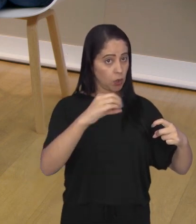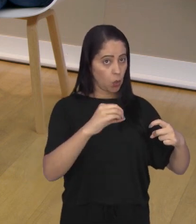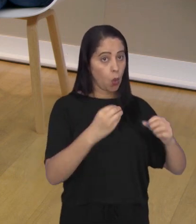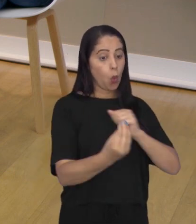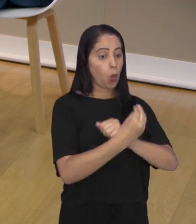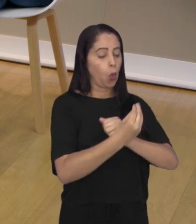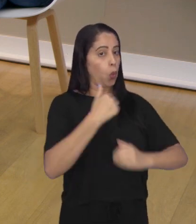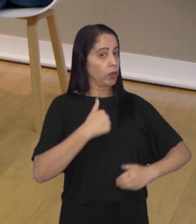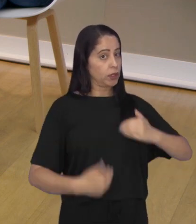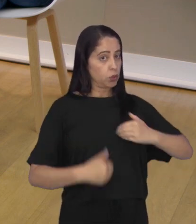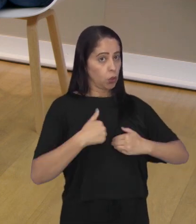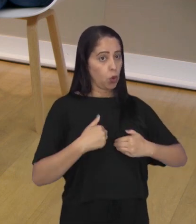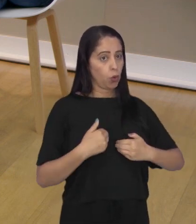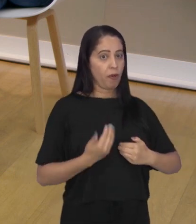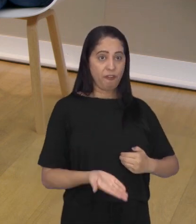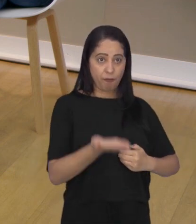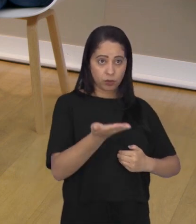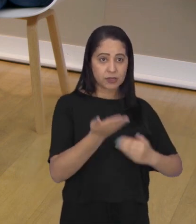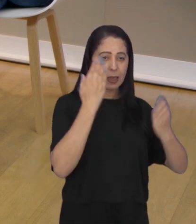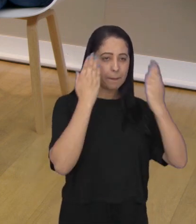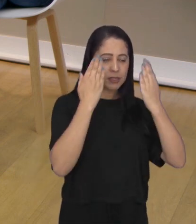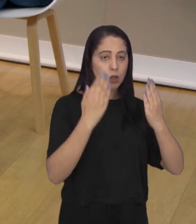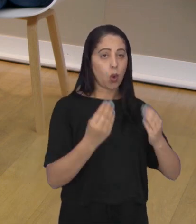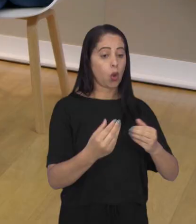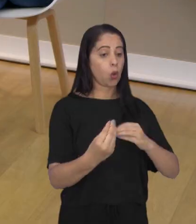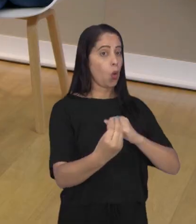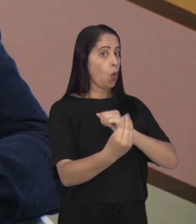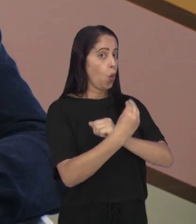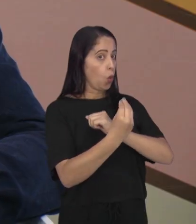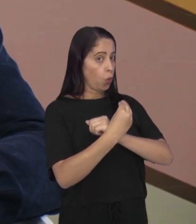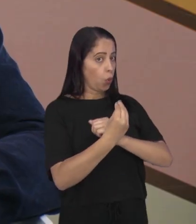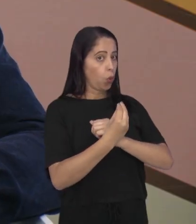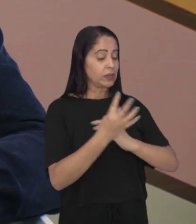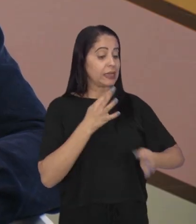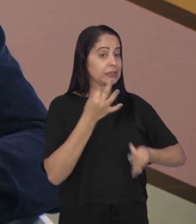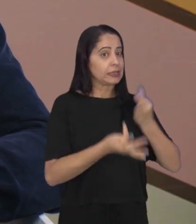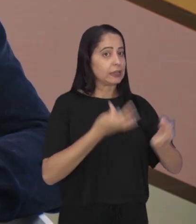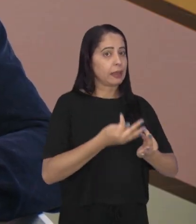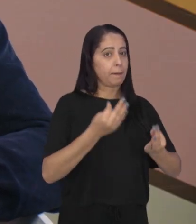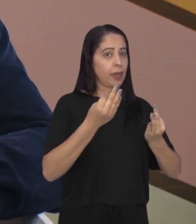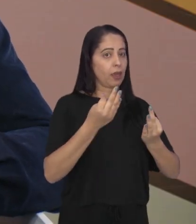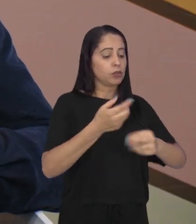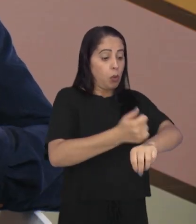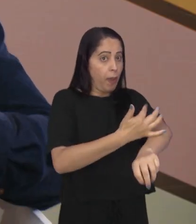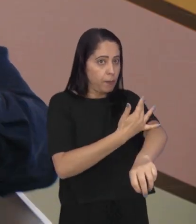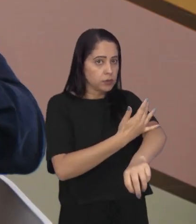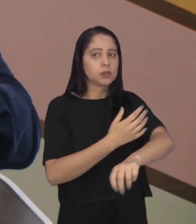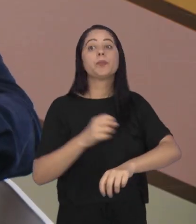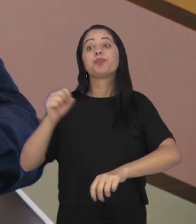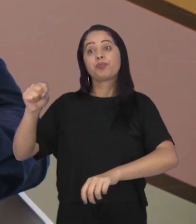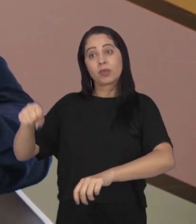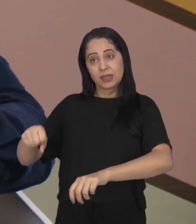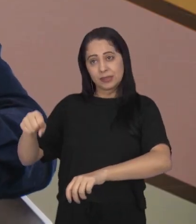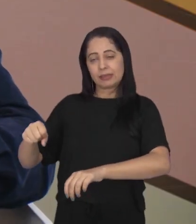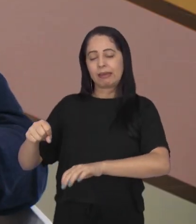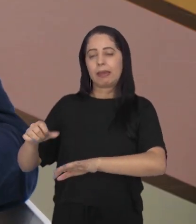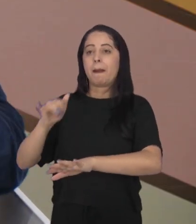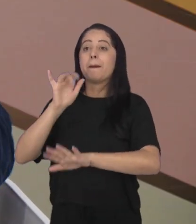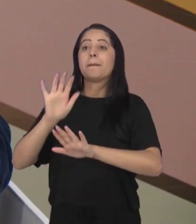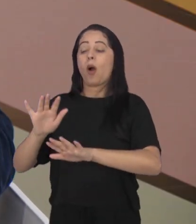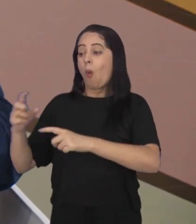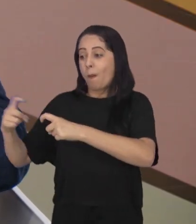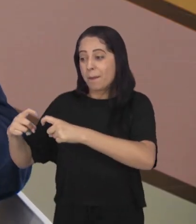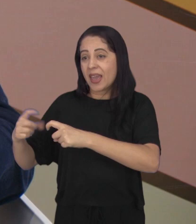cuida da parte clínica e vocês cuidam da parte emocional. Sim, mas no sentido de... Ele quer ajudar o paciente, mas